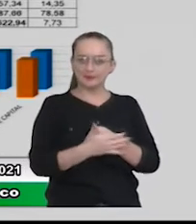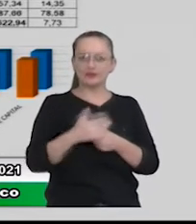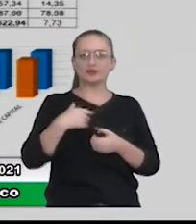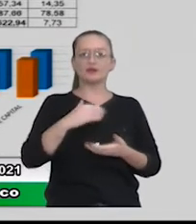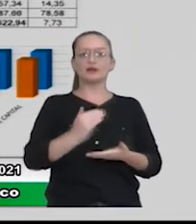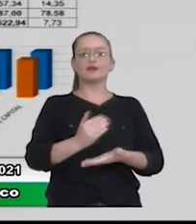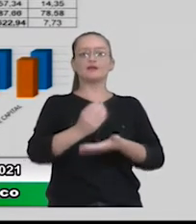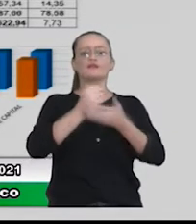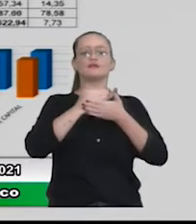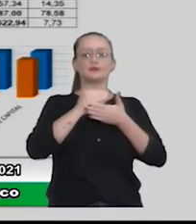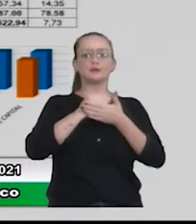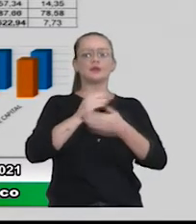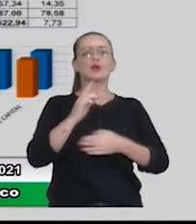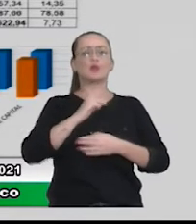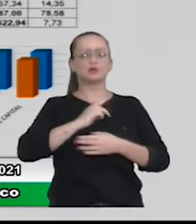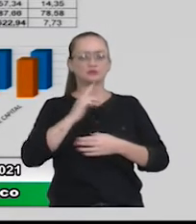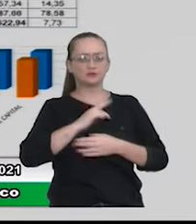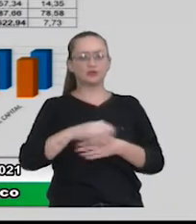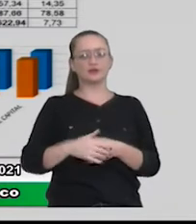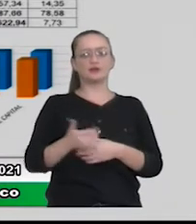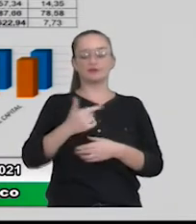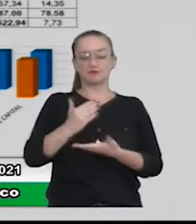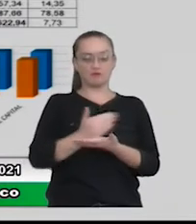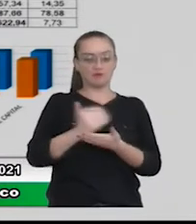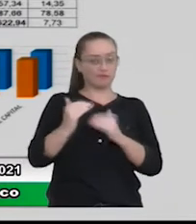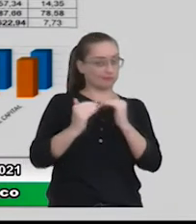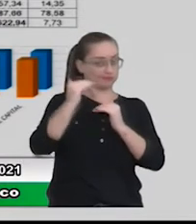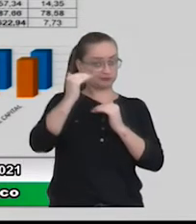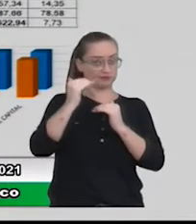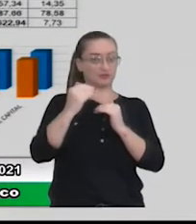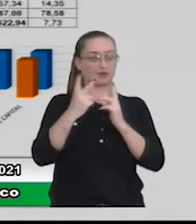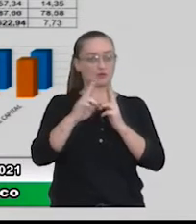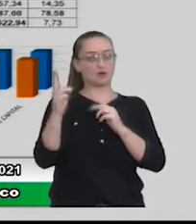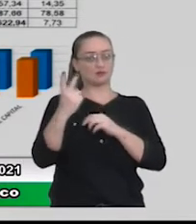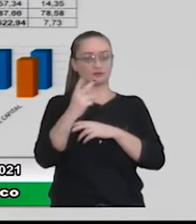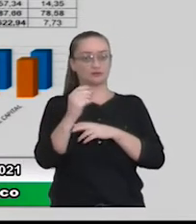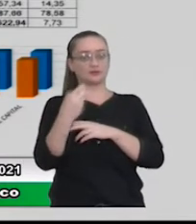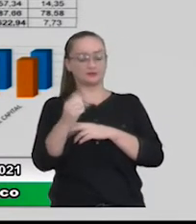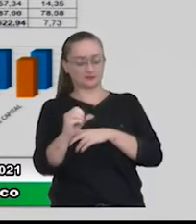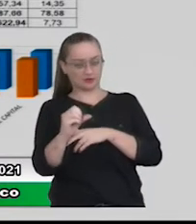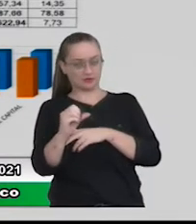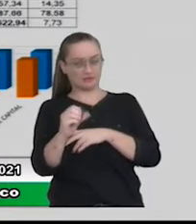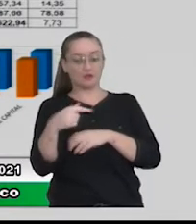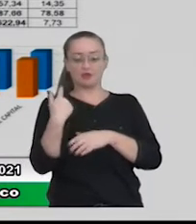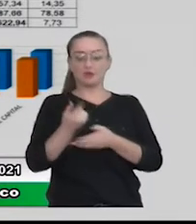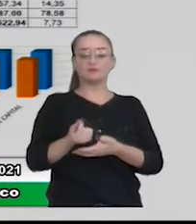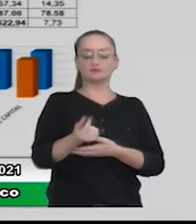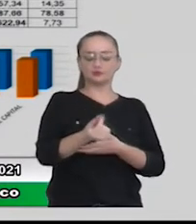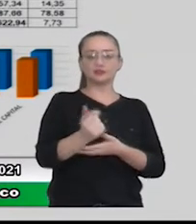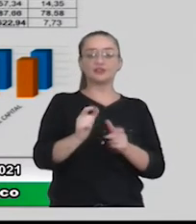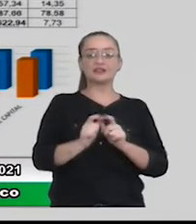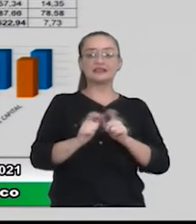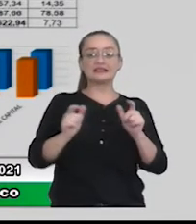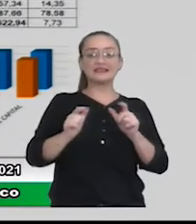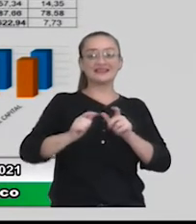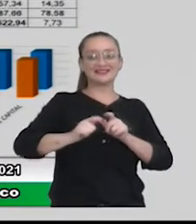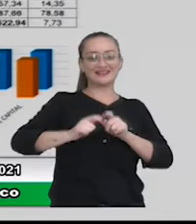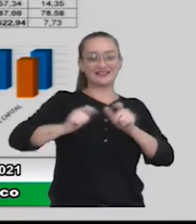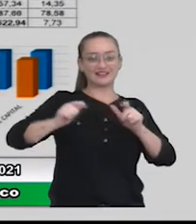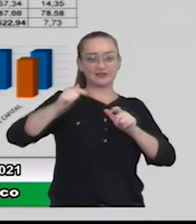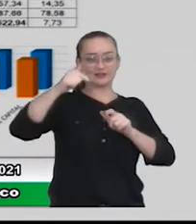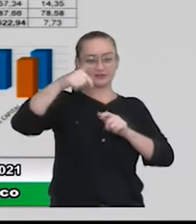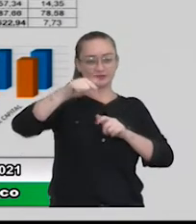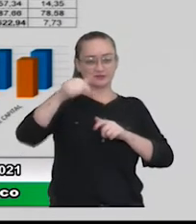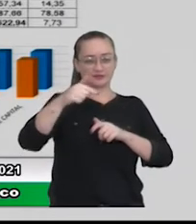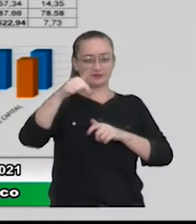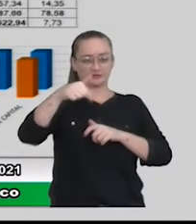auxílio, mesmo não tendo a arrecadação extraordinária que teve em 2019, a nossa receita, ela cresceu 7,73%.